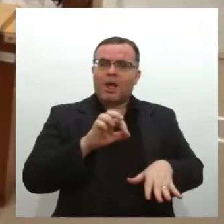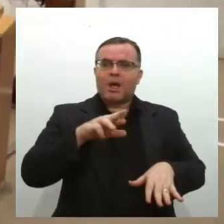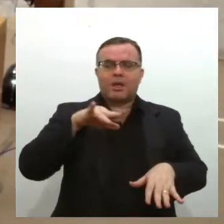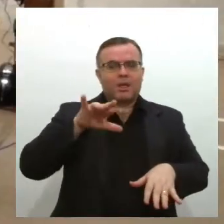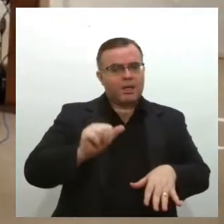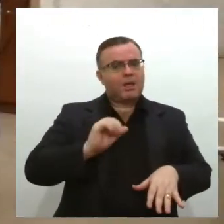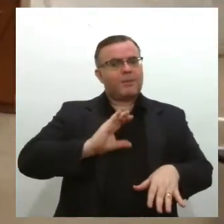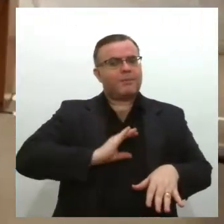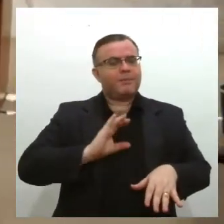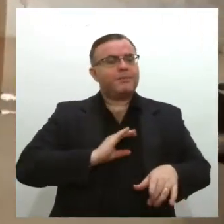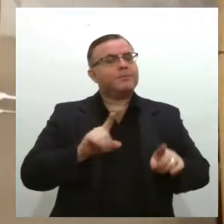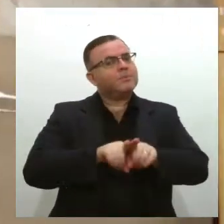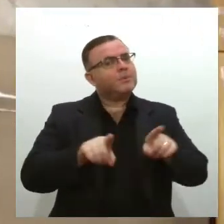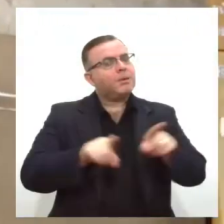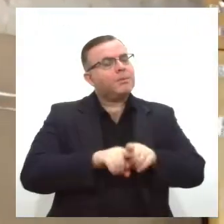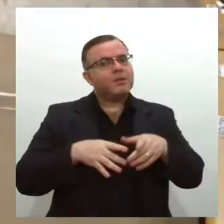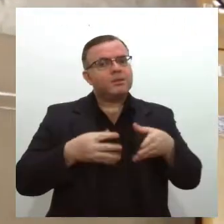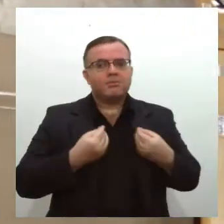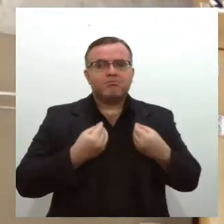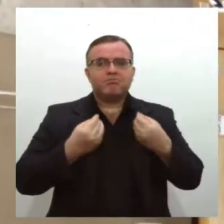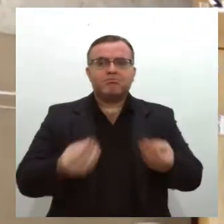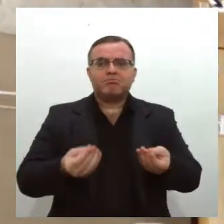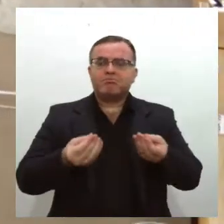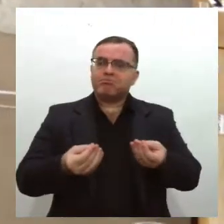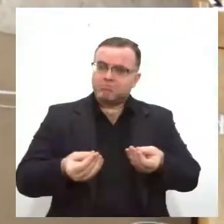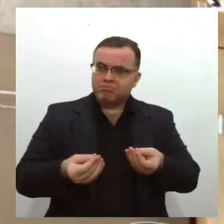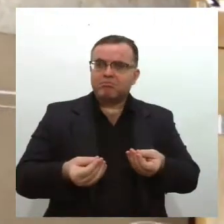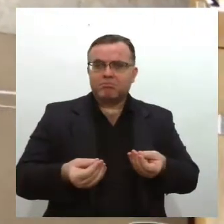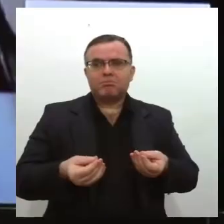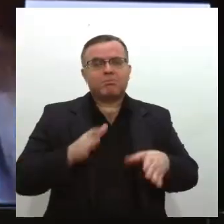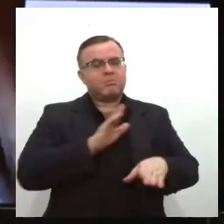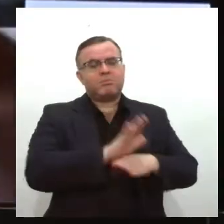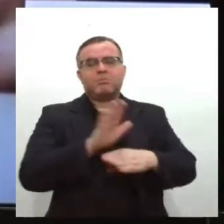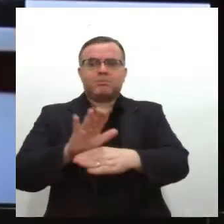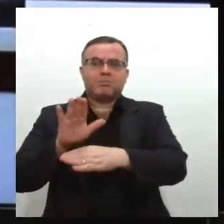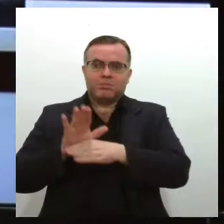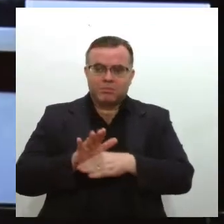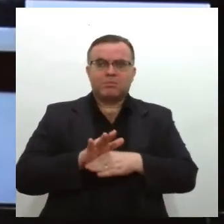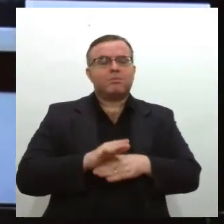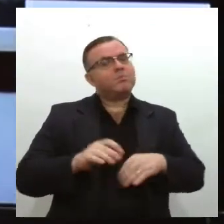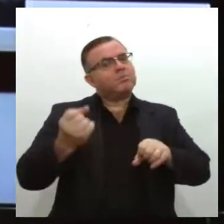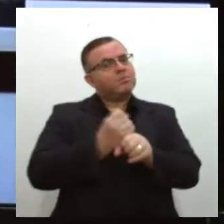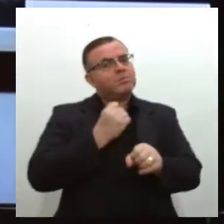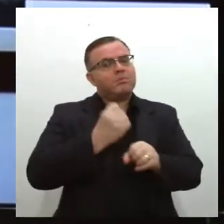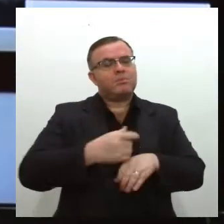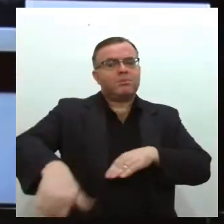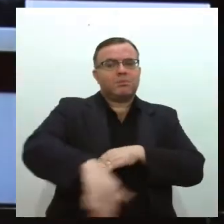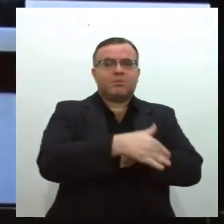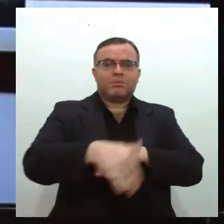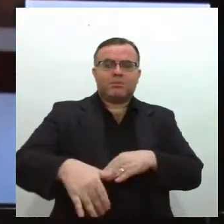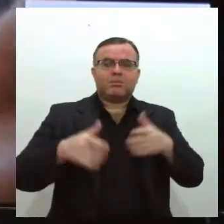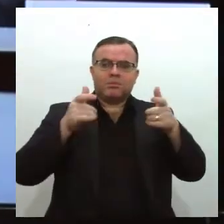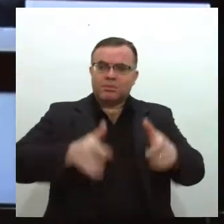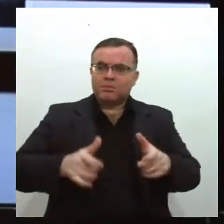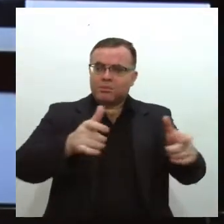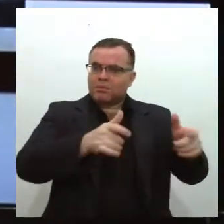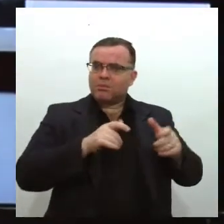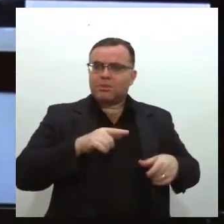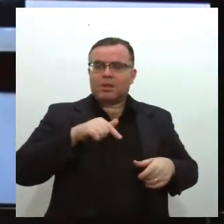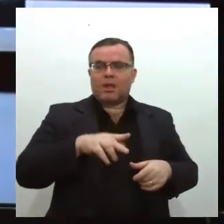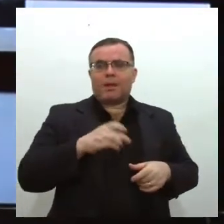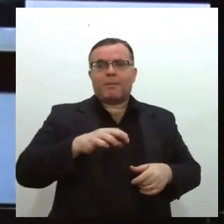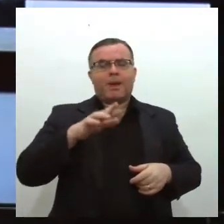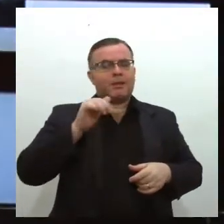a fim de suprir as deficiências hídricas da localidade. A recuperação das estradas que cortam os povoados quebradas 1,